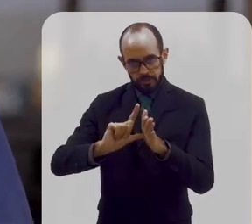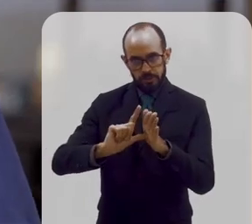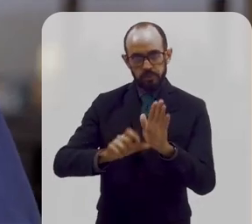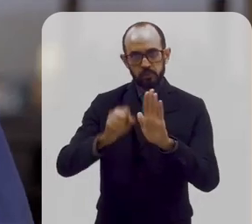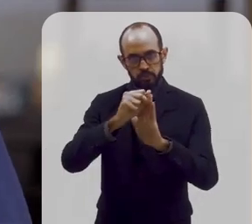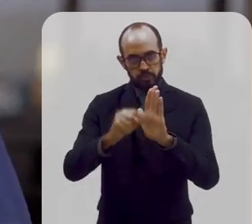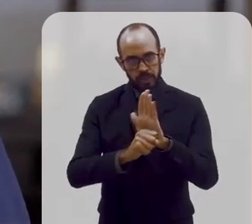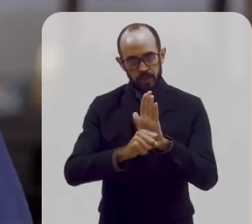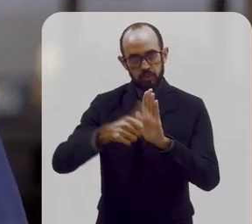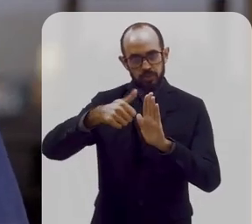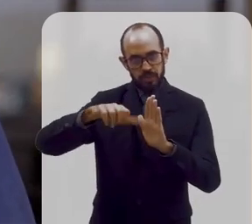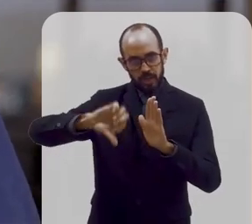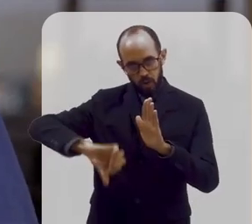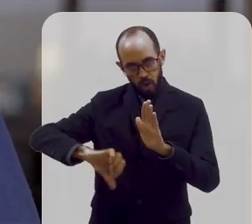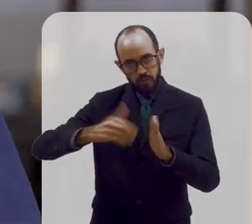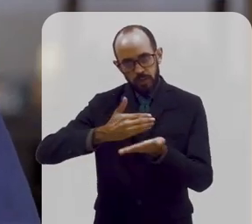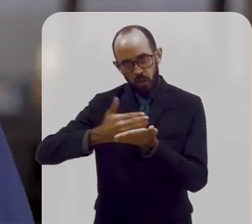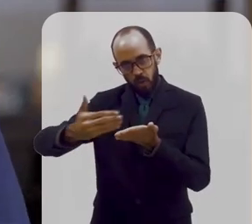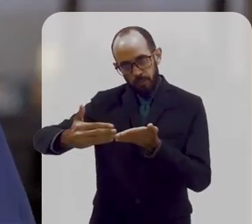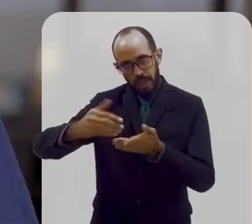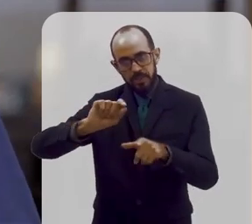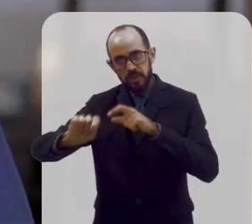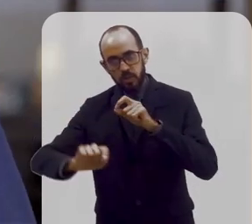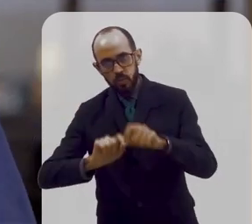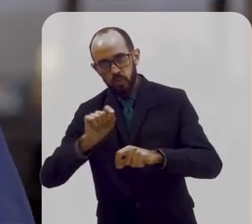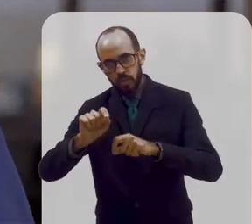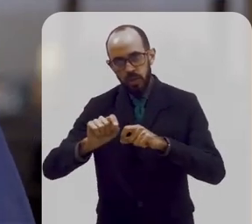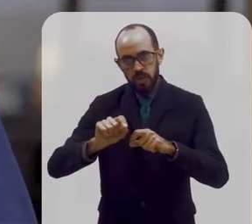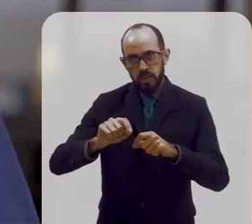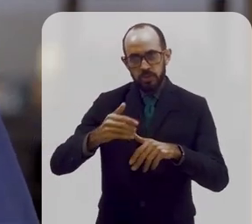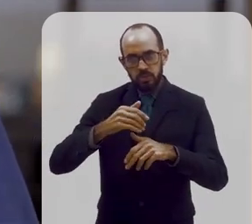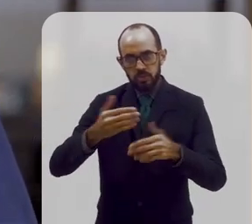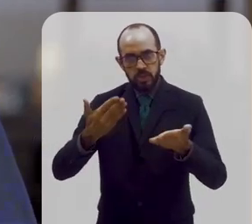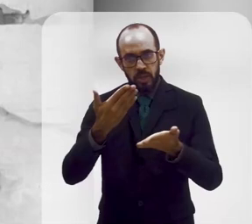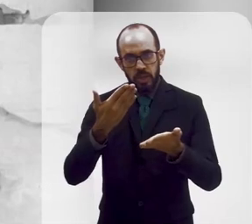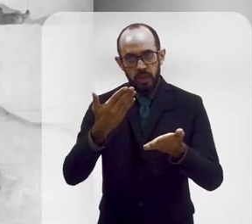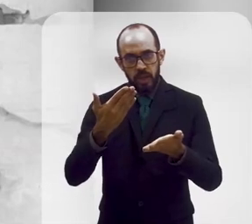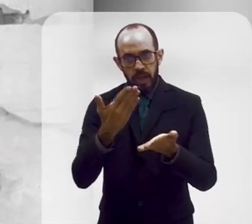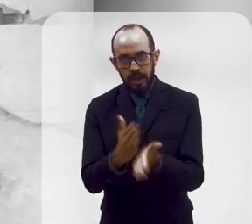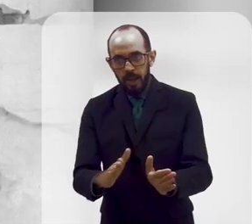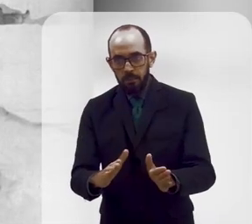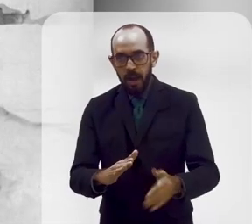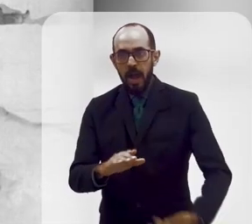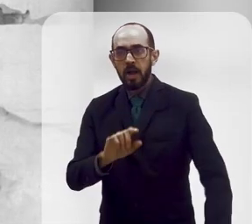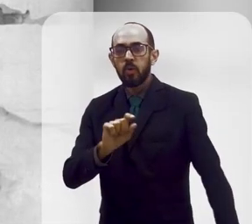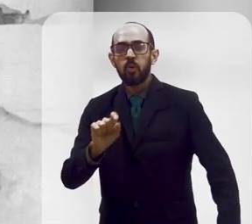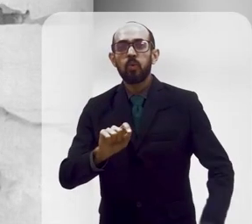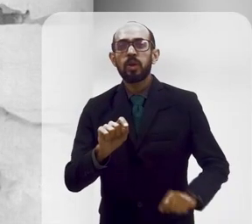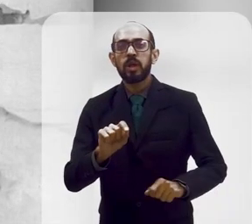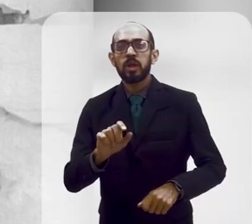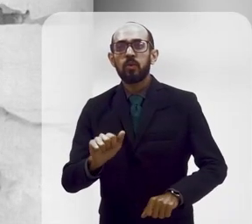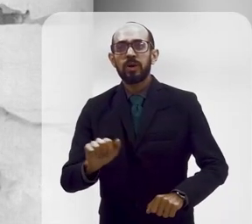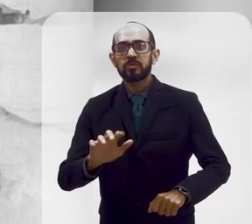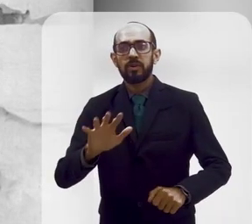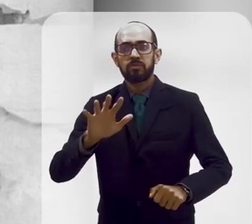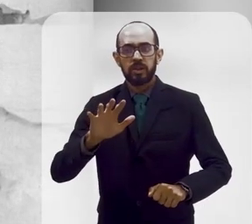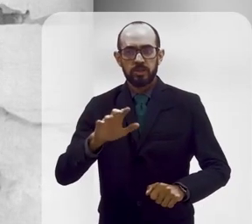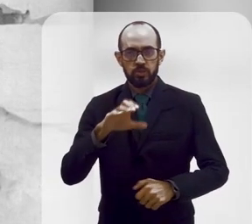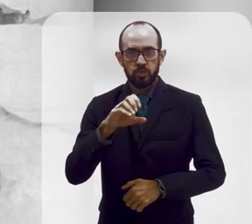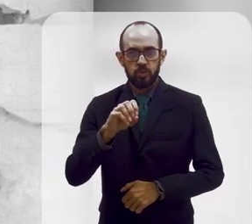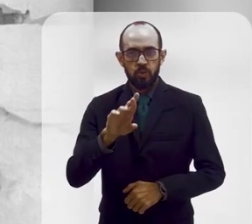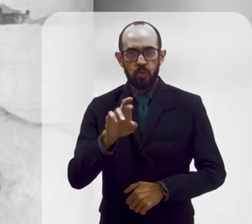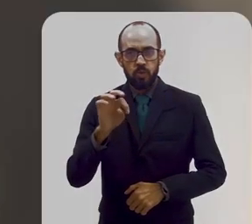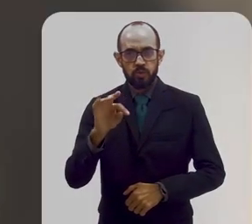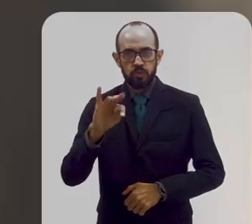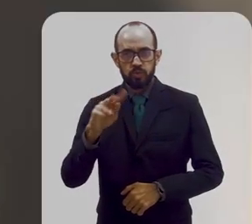mesmo ainda no século XIX, você começa a questão de você acabar com os cortiços. Isso fica muito marcado na